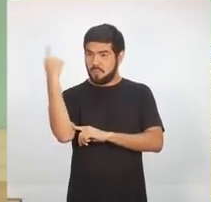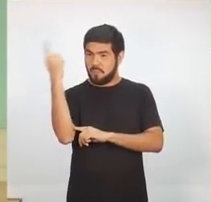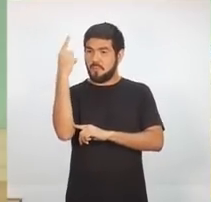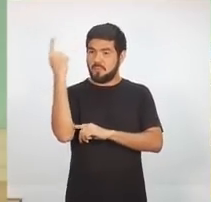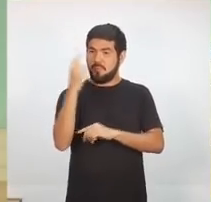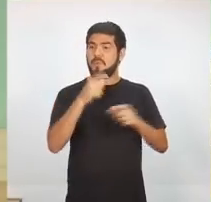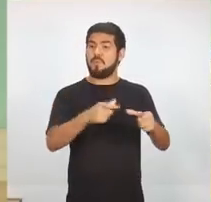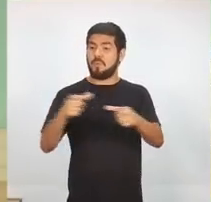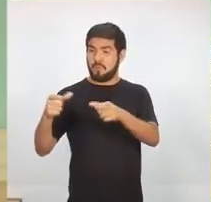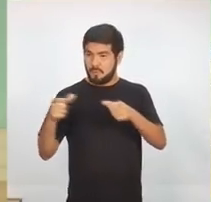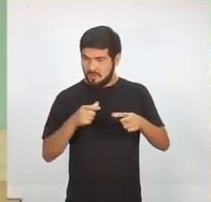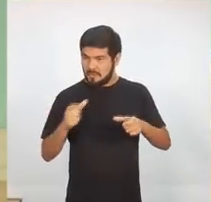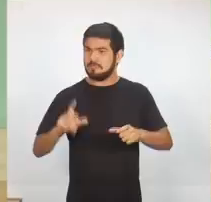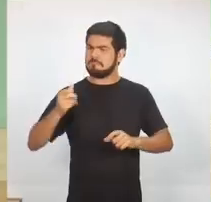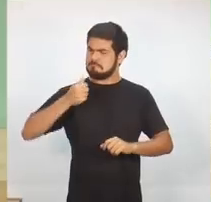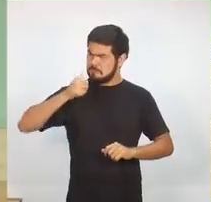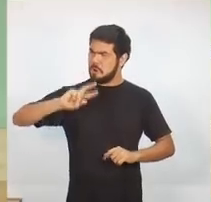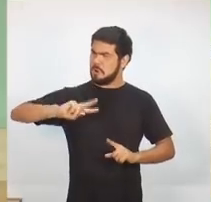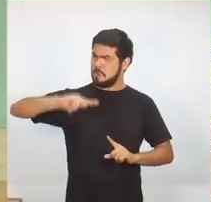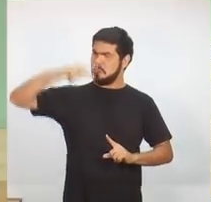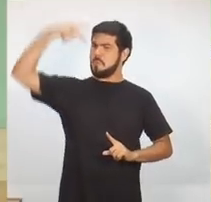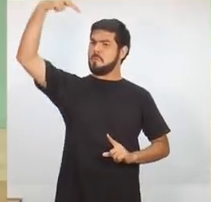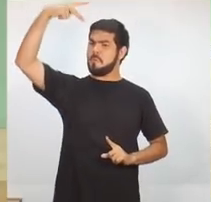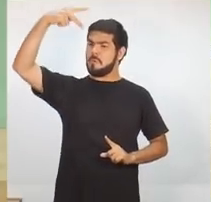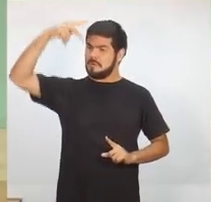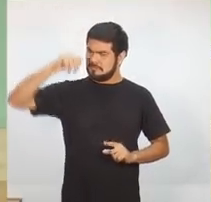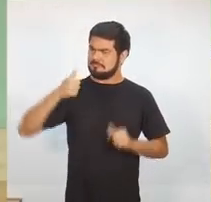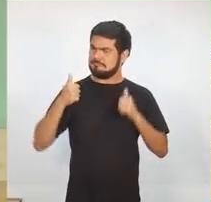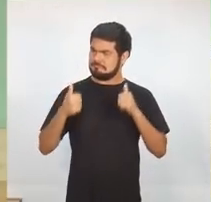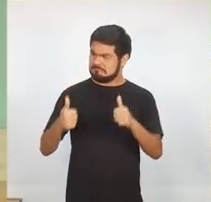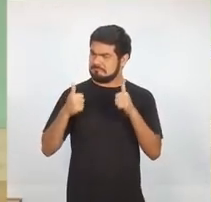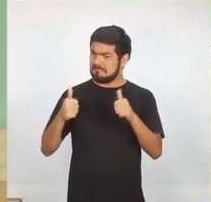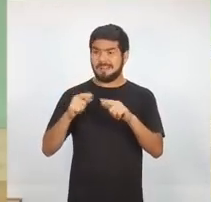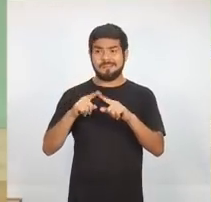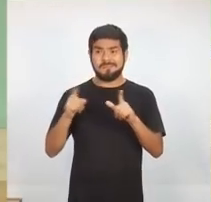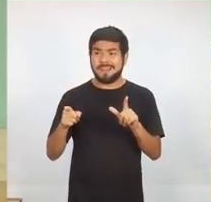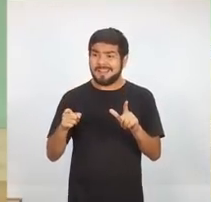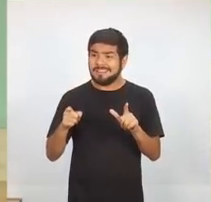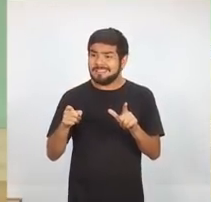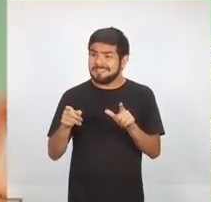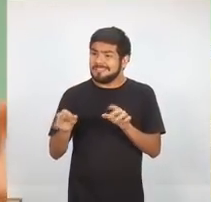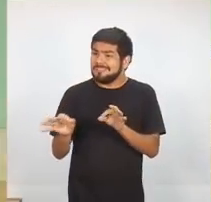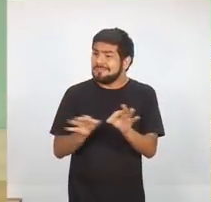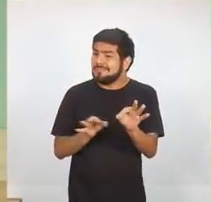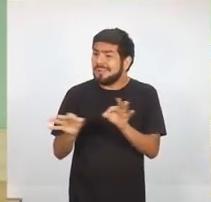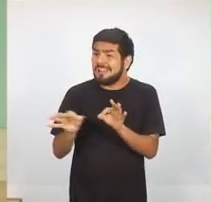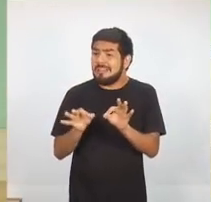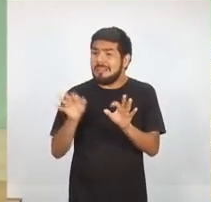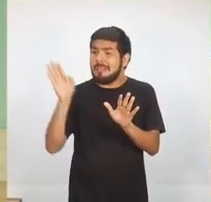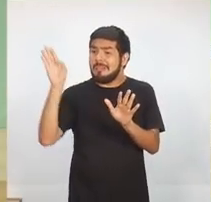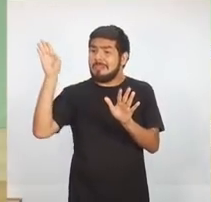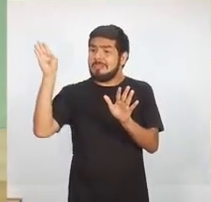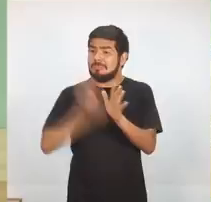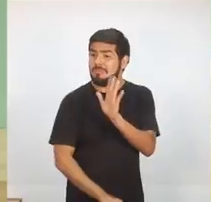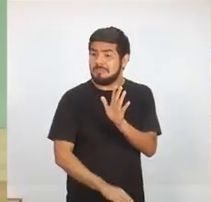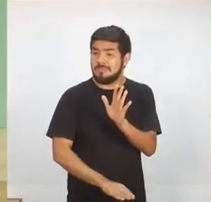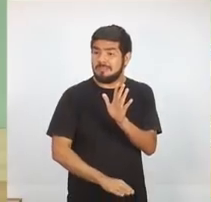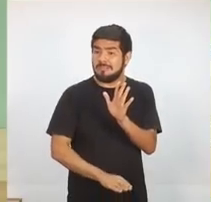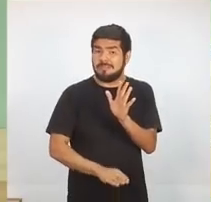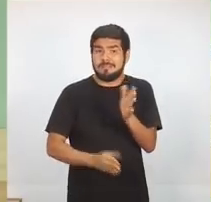Houve um decréscimo nas ocorrências. Mas esse programa não foi dado continuidade, infelizmente não deram continuidade.